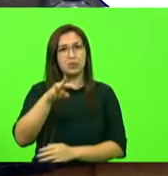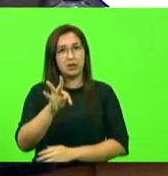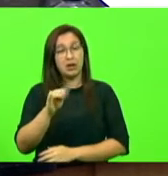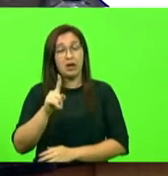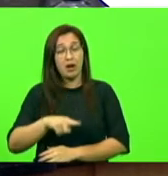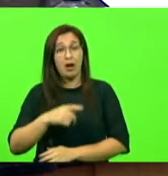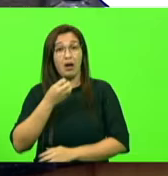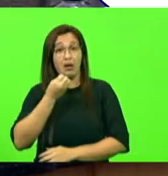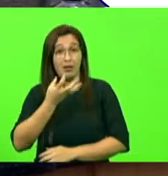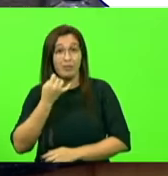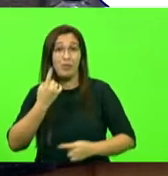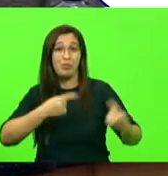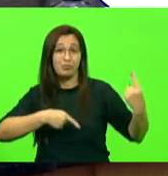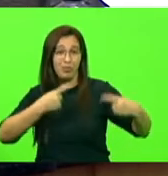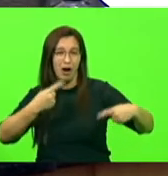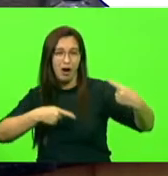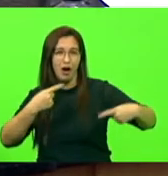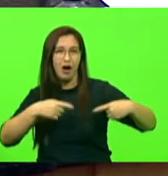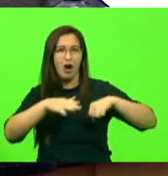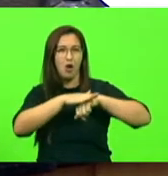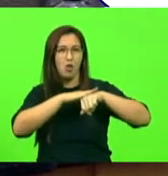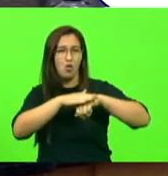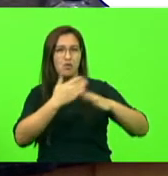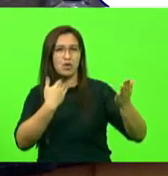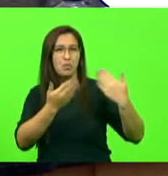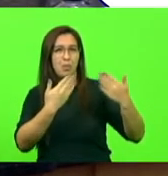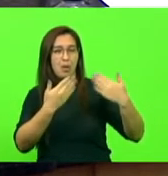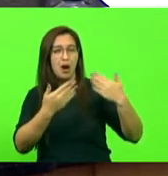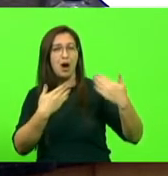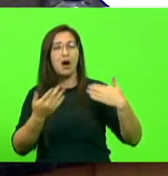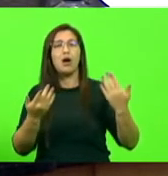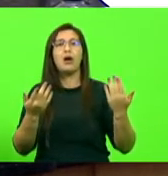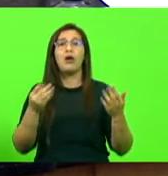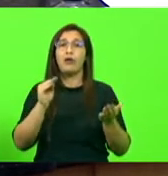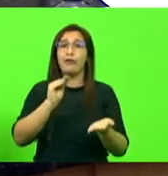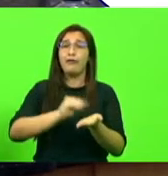debate, porque estava fazendo falta aqui um pouco de,